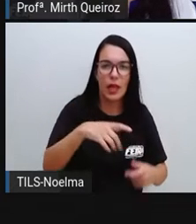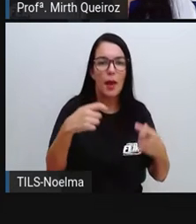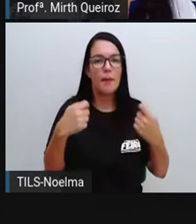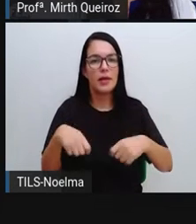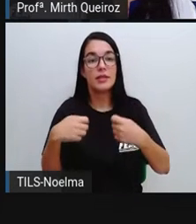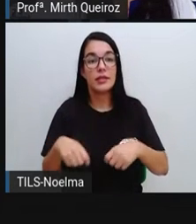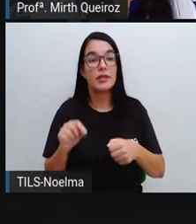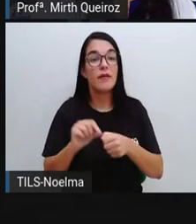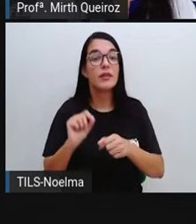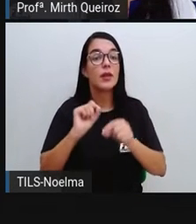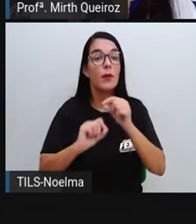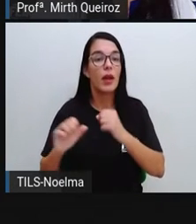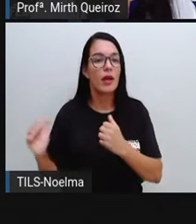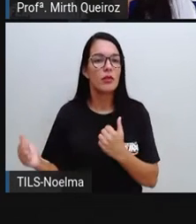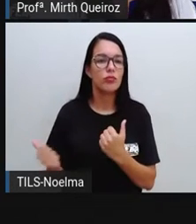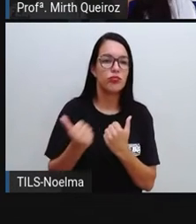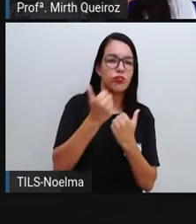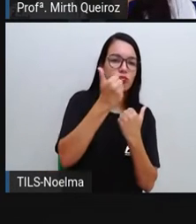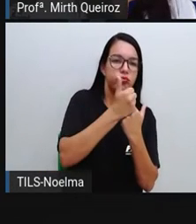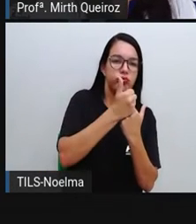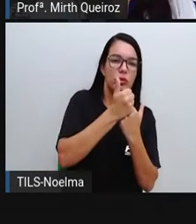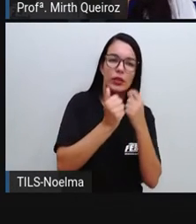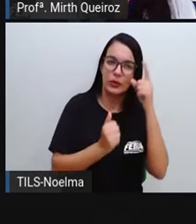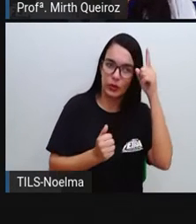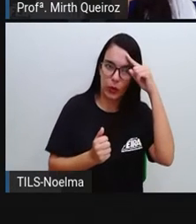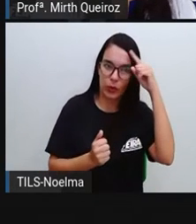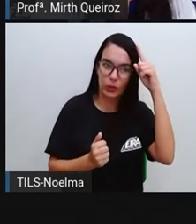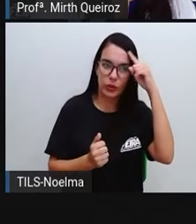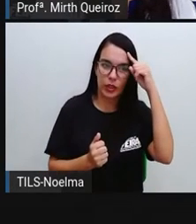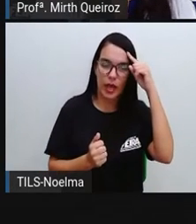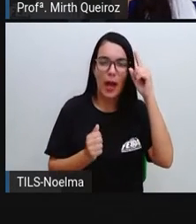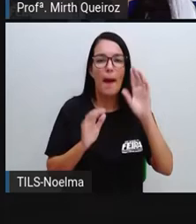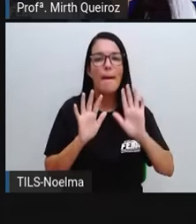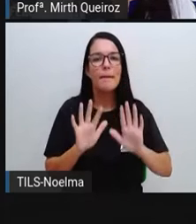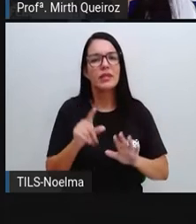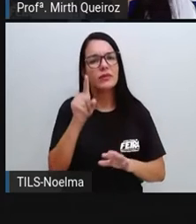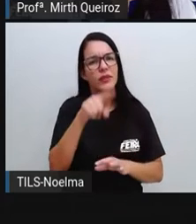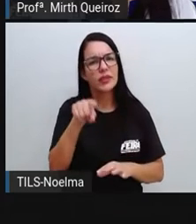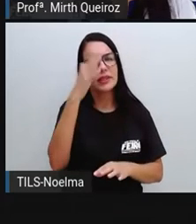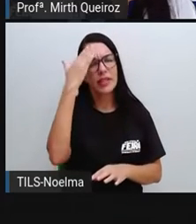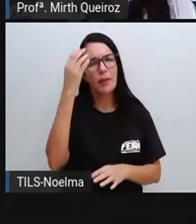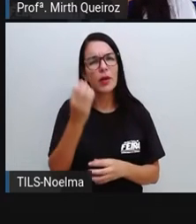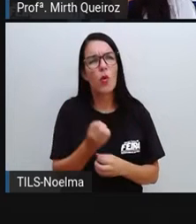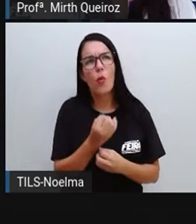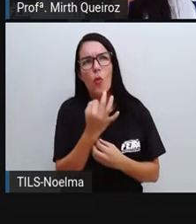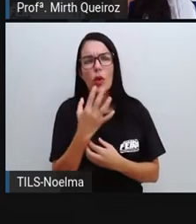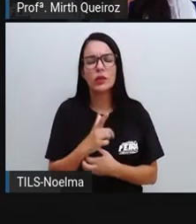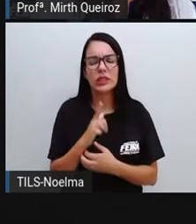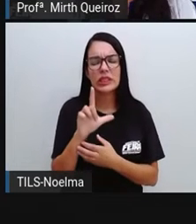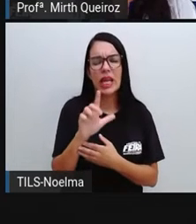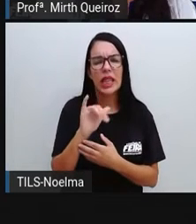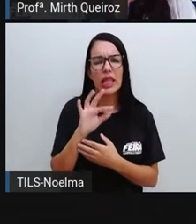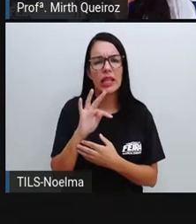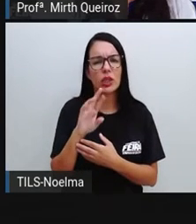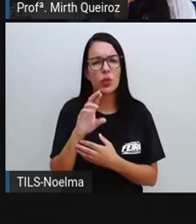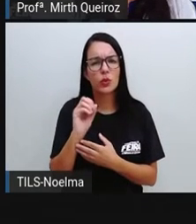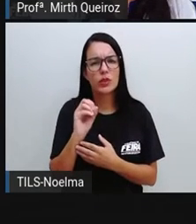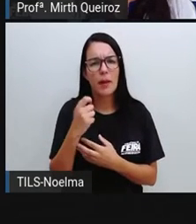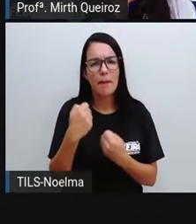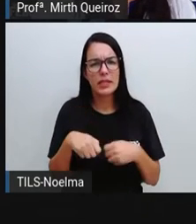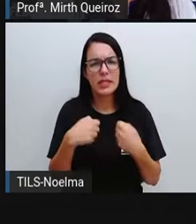preciso que a gente faça Essa reposição diária Mas vocês sabem Quantos litros de água Nós devemos beber por dia?